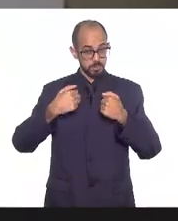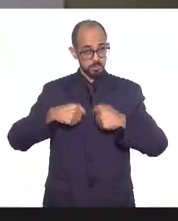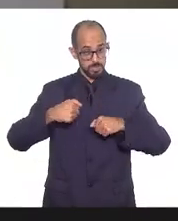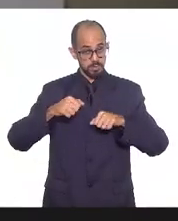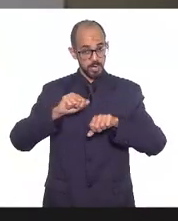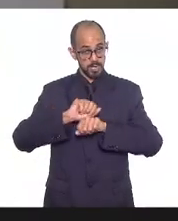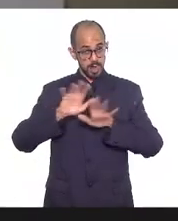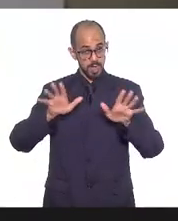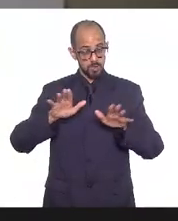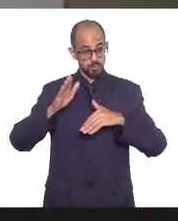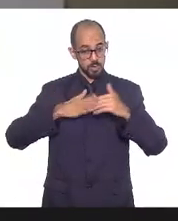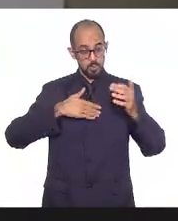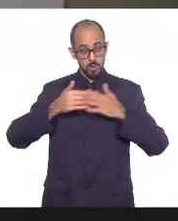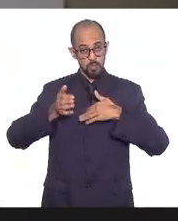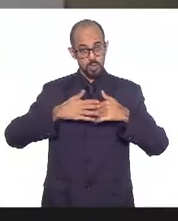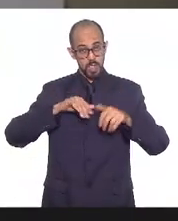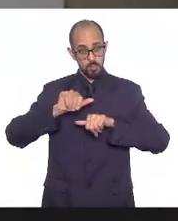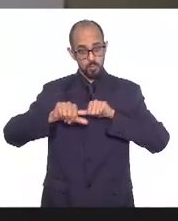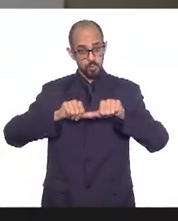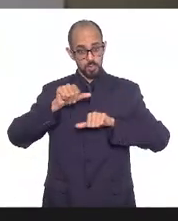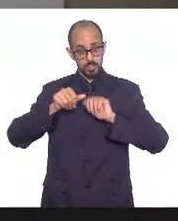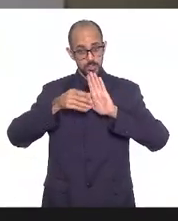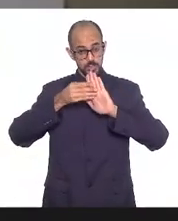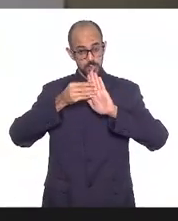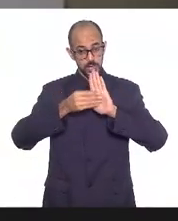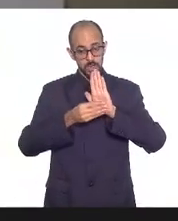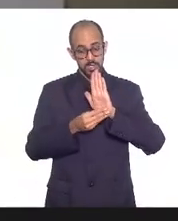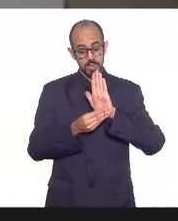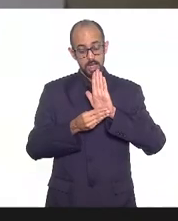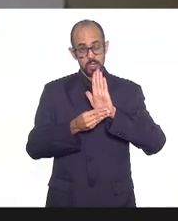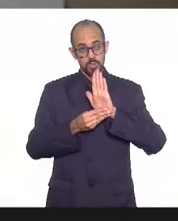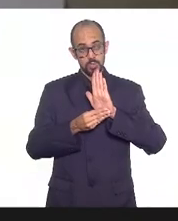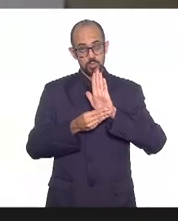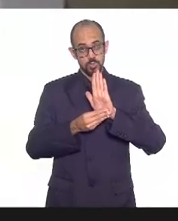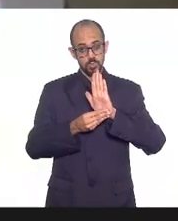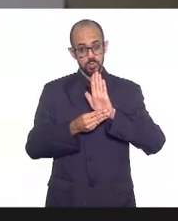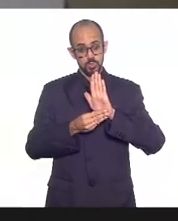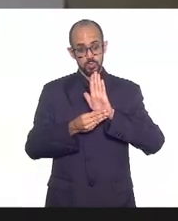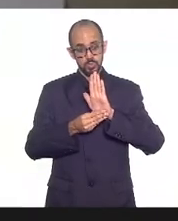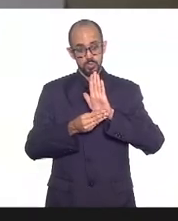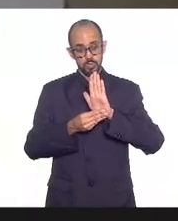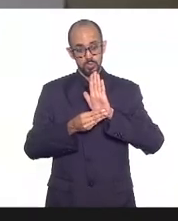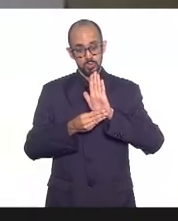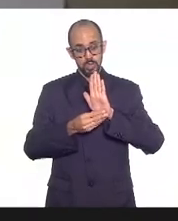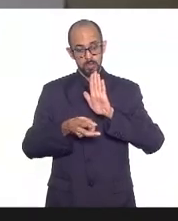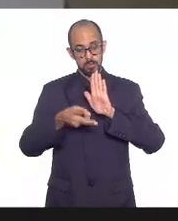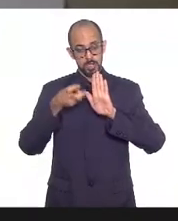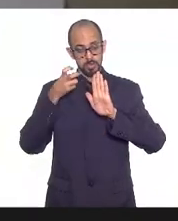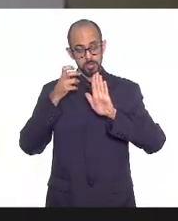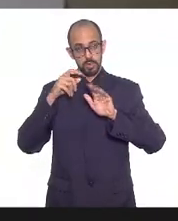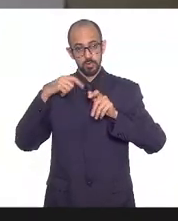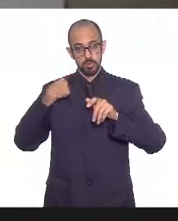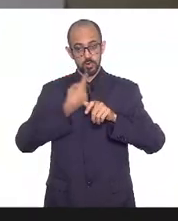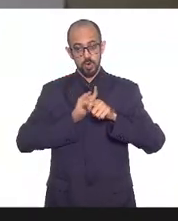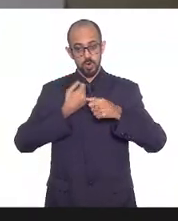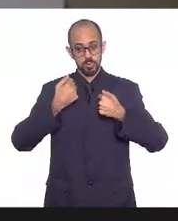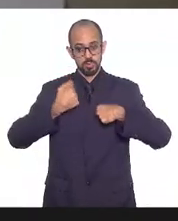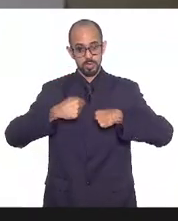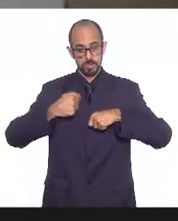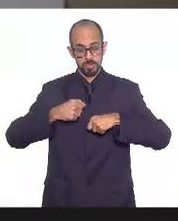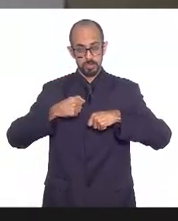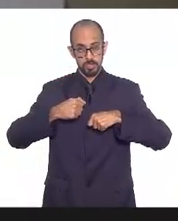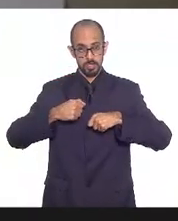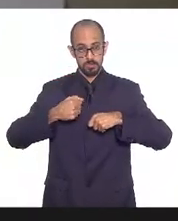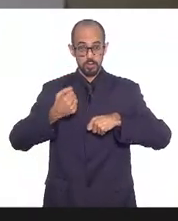qualquer mudança nesse calendário vacinal tendo em vista que a gente depende do envio de doses pelo